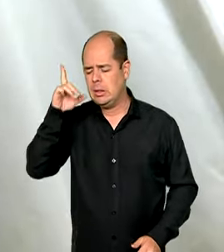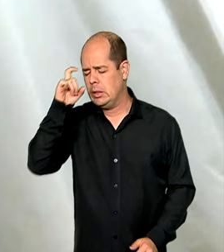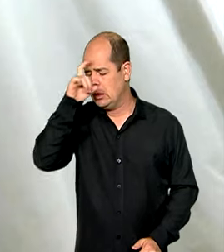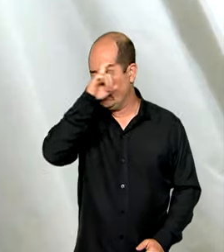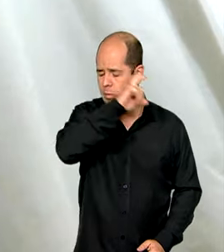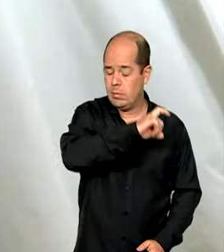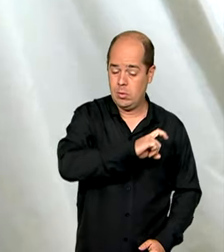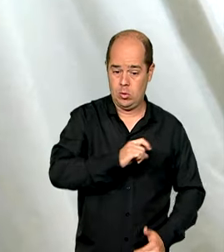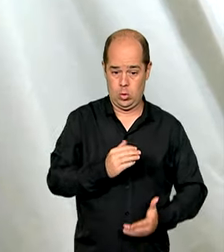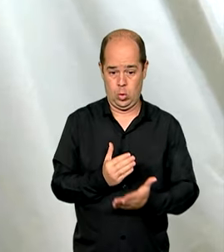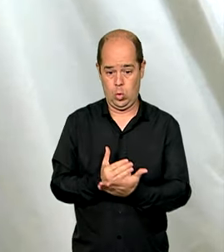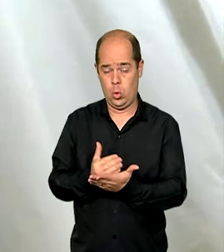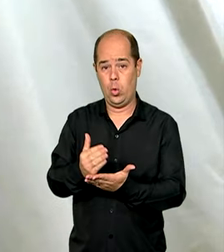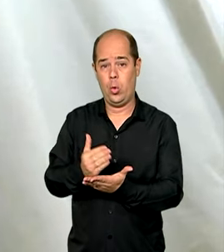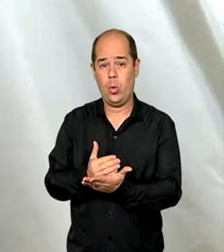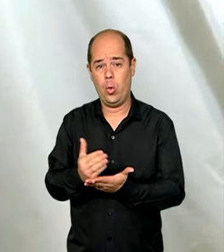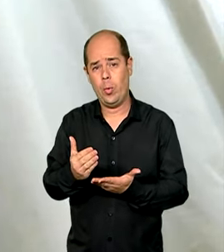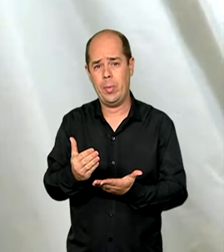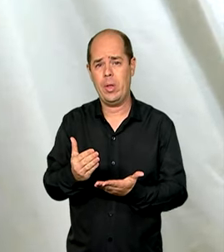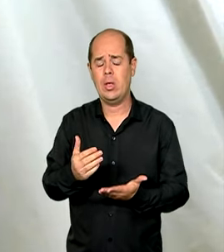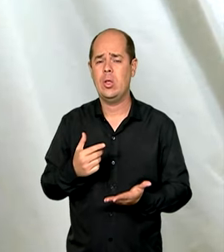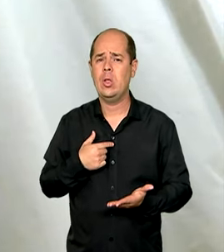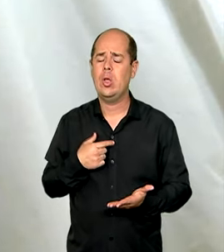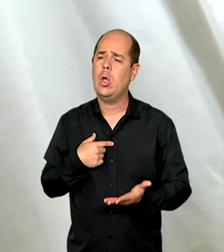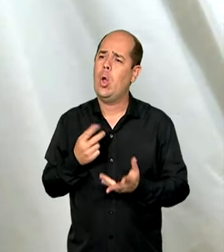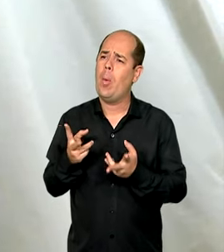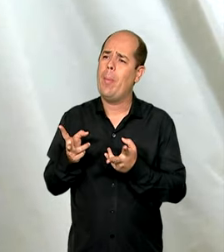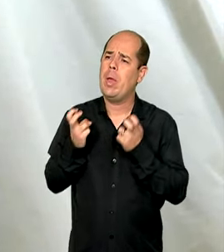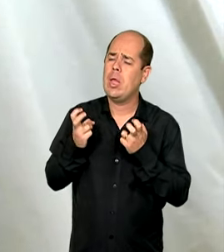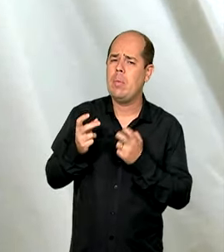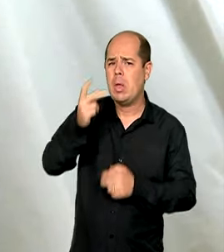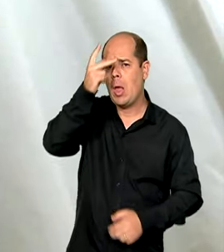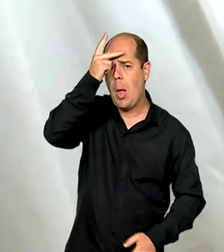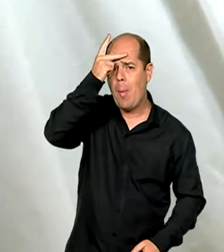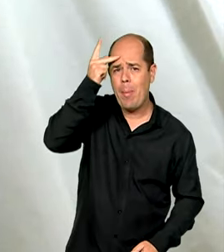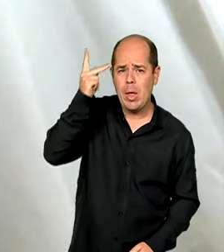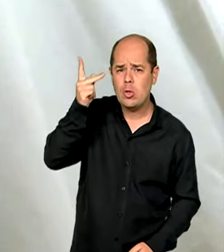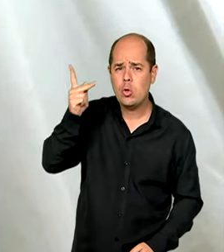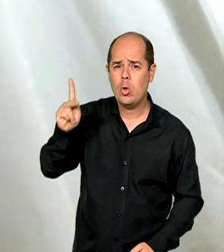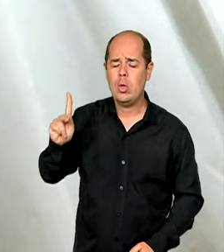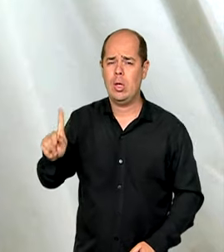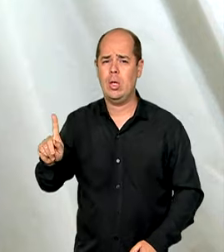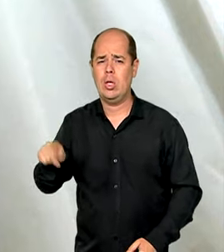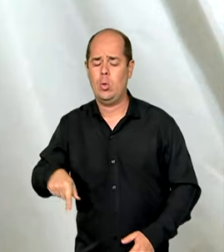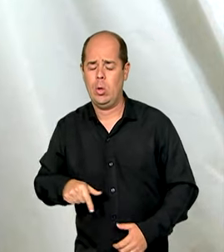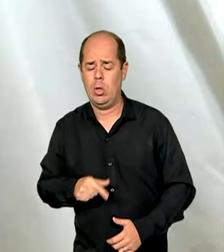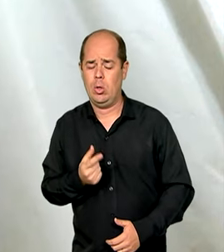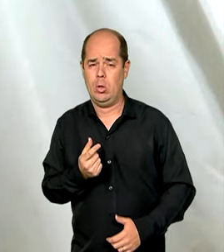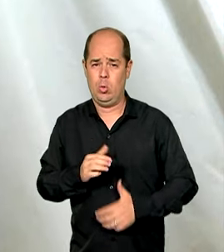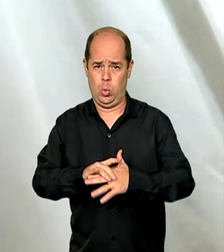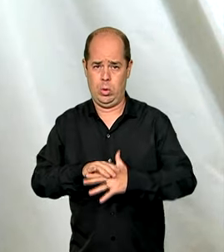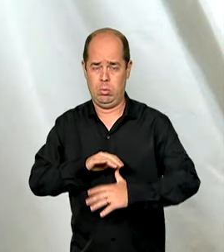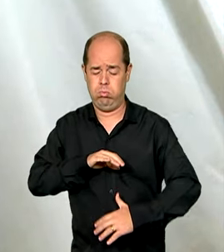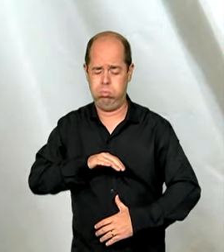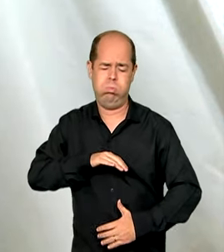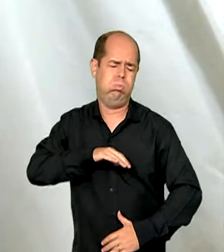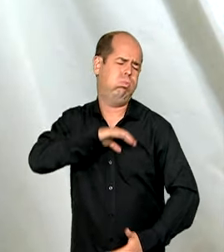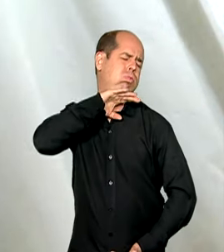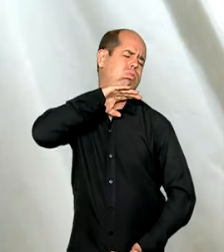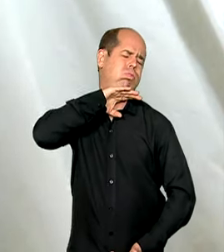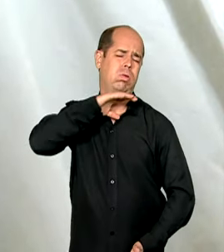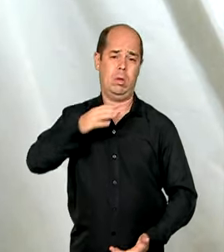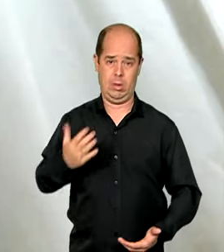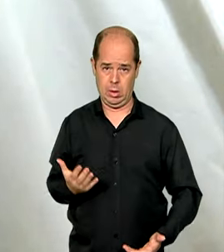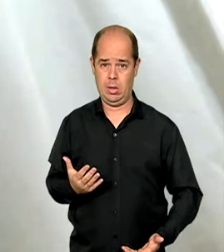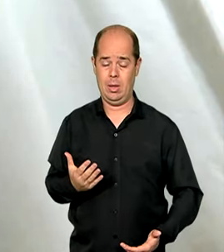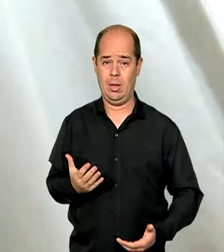percebi que isso é um padrão para várias pessoas que sofrem com burnout. A gente vê esse tanto de atividades e a